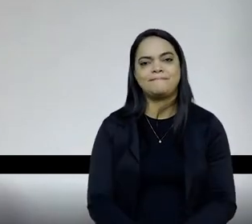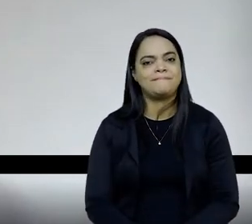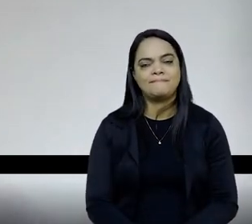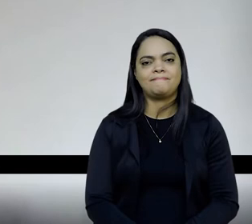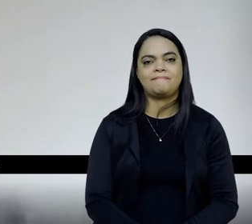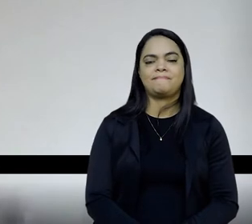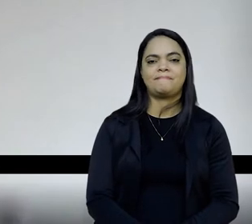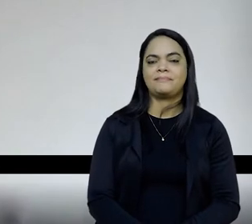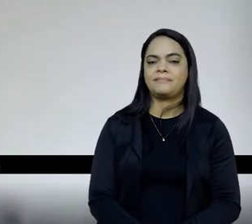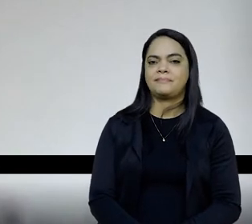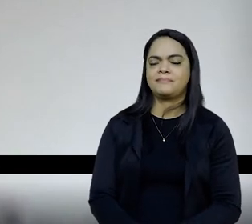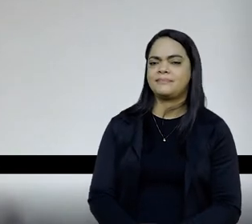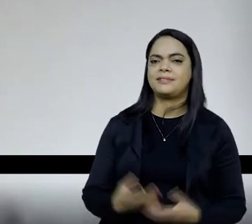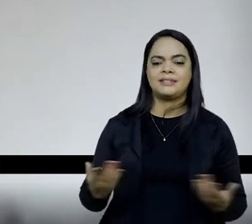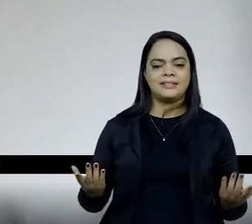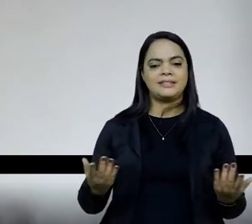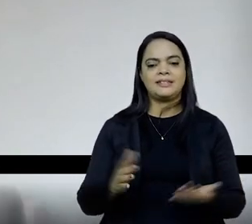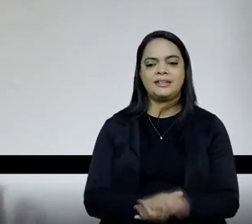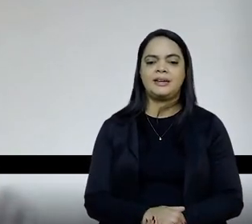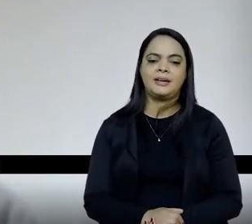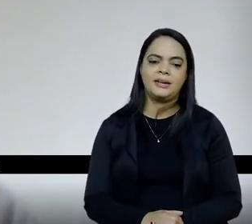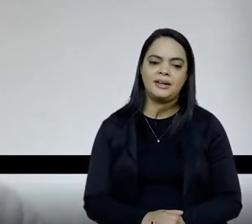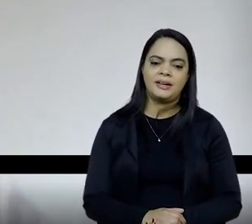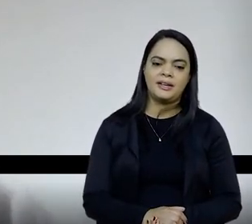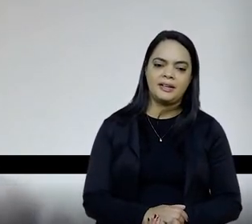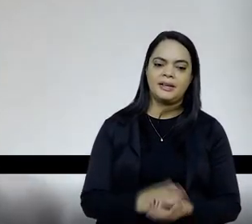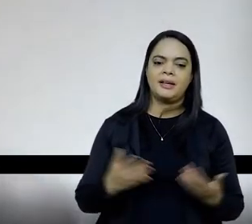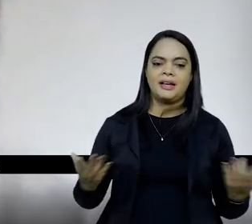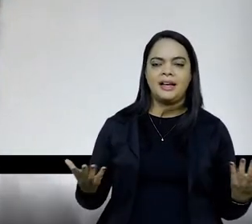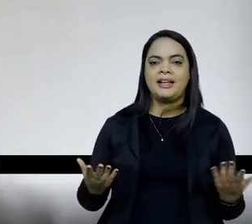nada impede, a não ser a Amped,